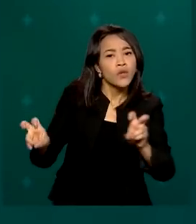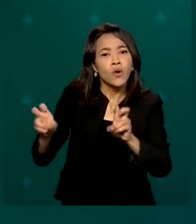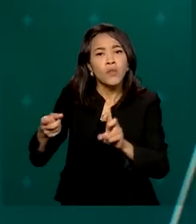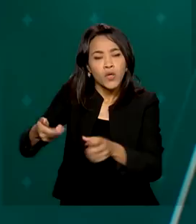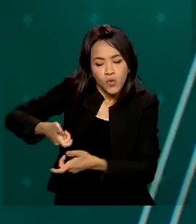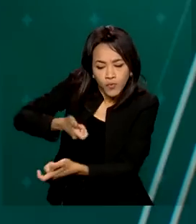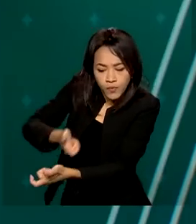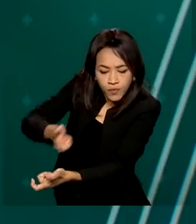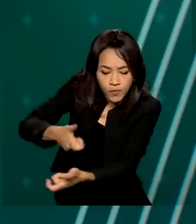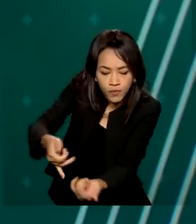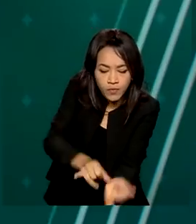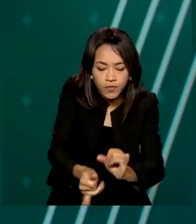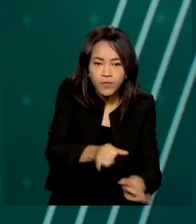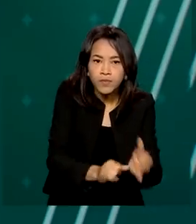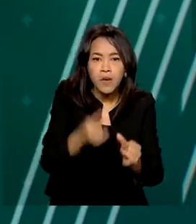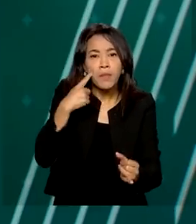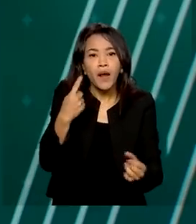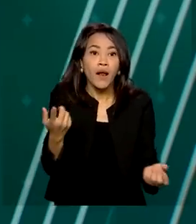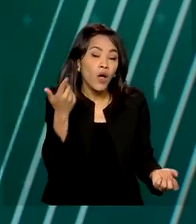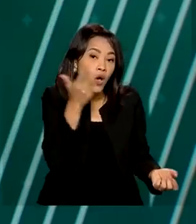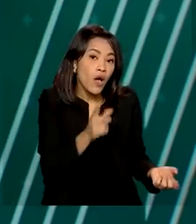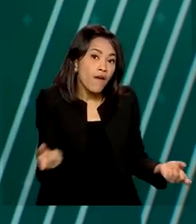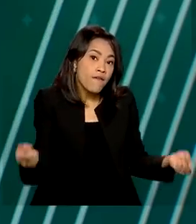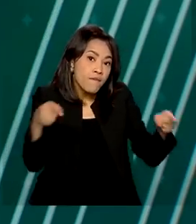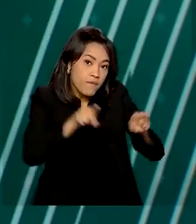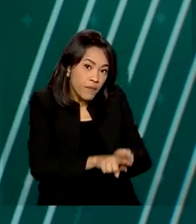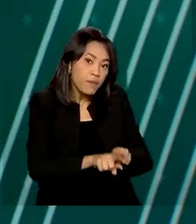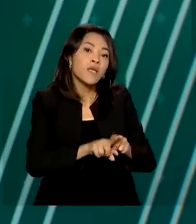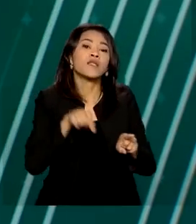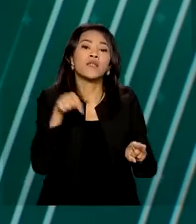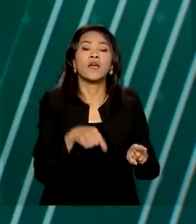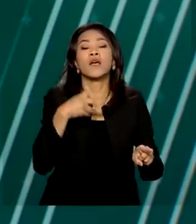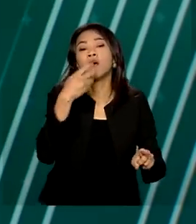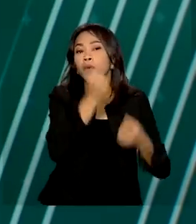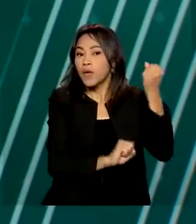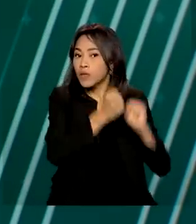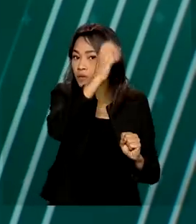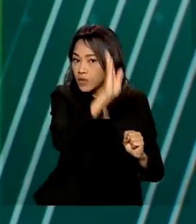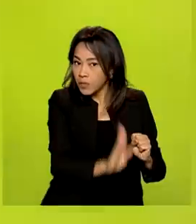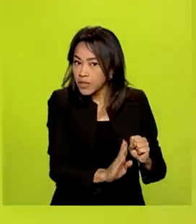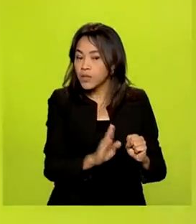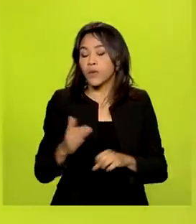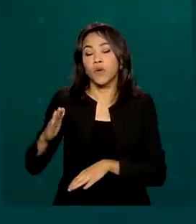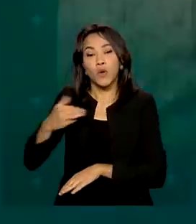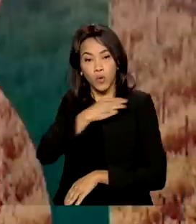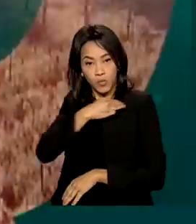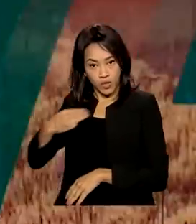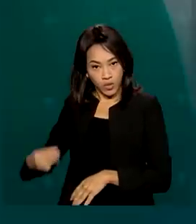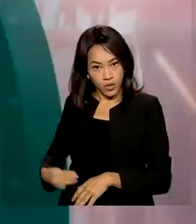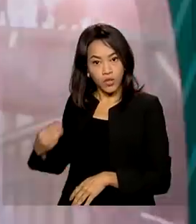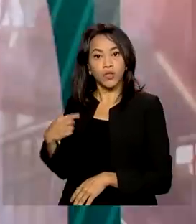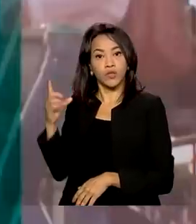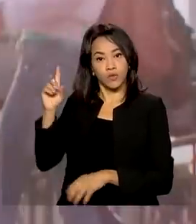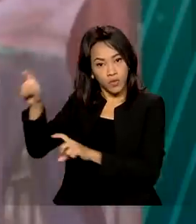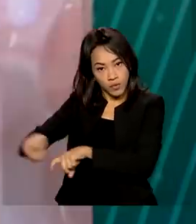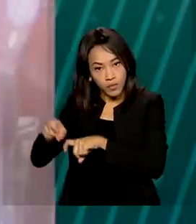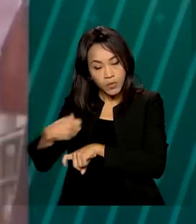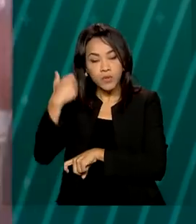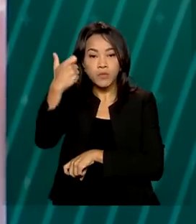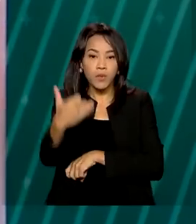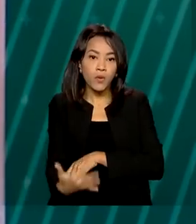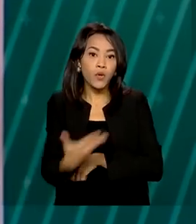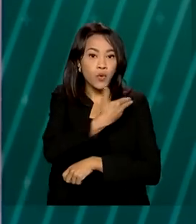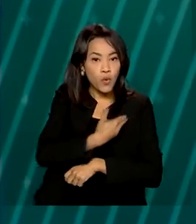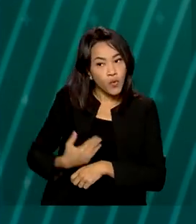Há interesse da Jordânia em fechar parcerias e investimentos com a indústria brasileira. Segundo o ministro da Agricultura, Marcos Montes, o governo da